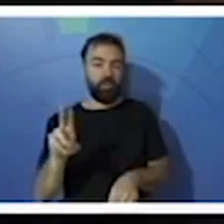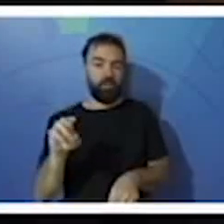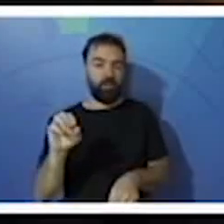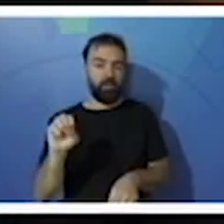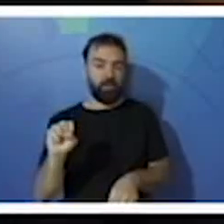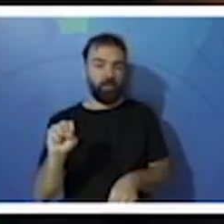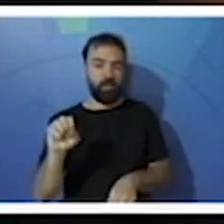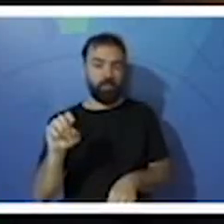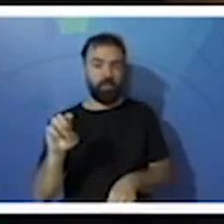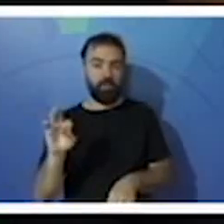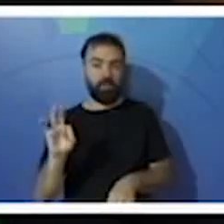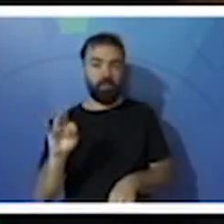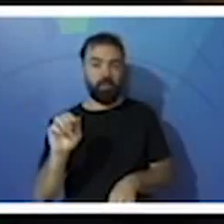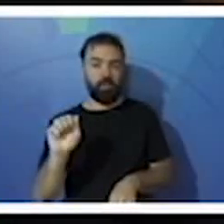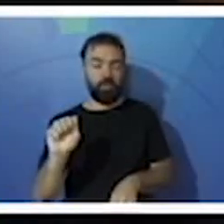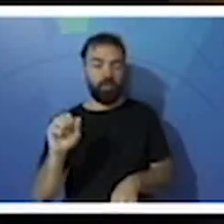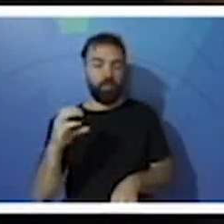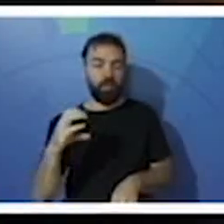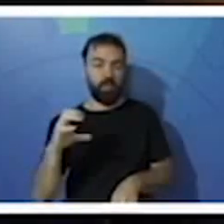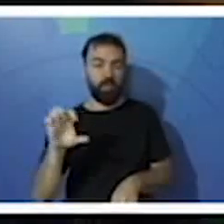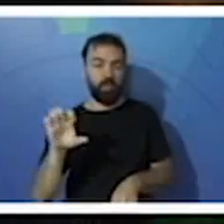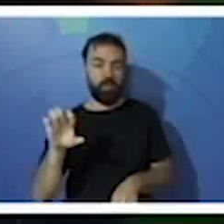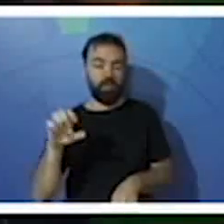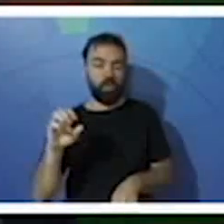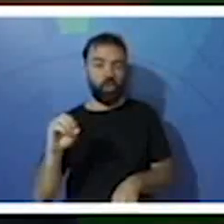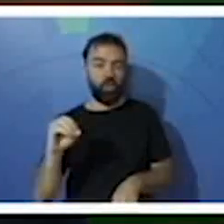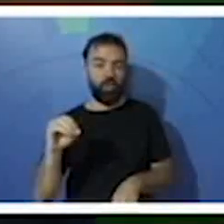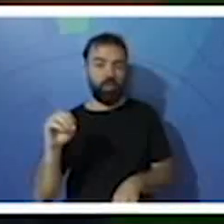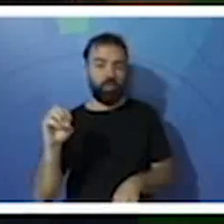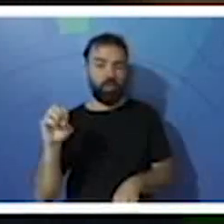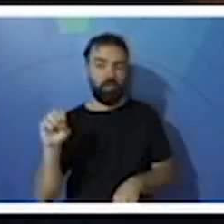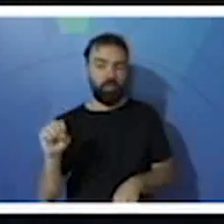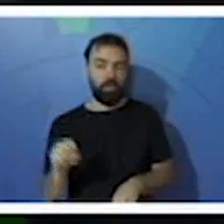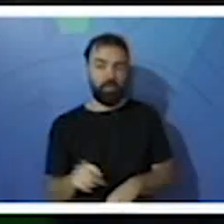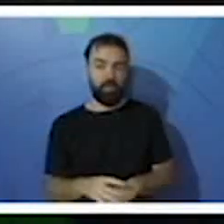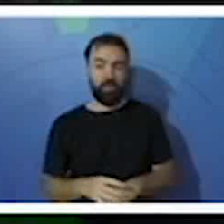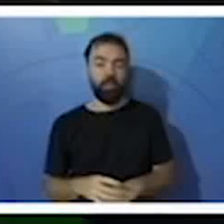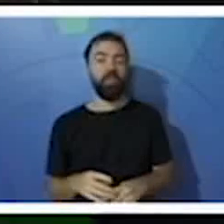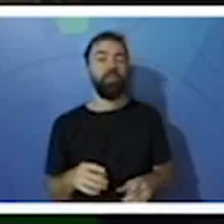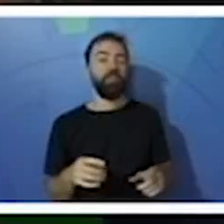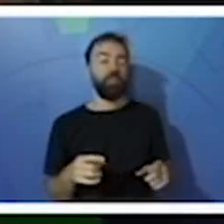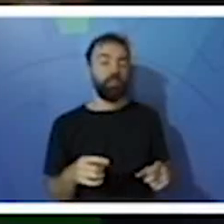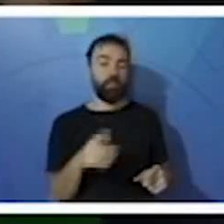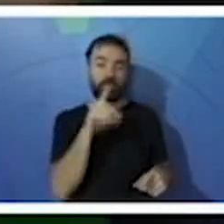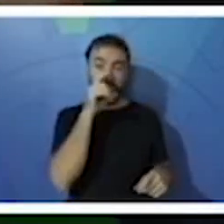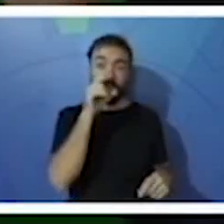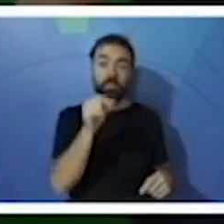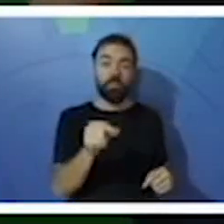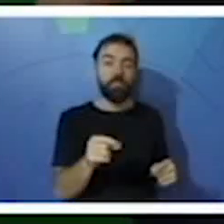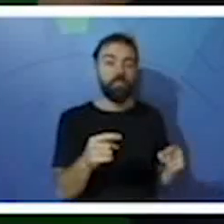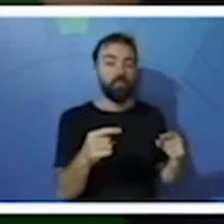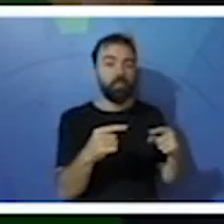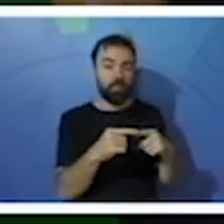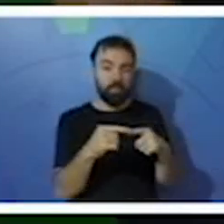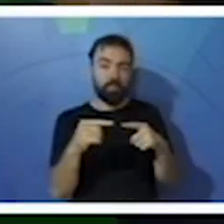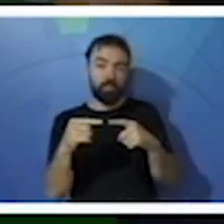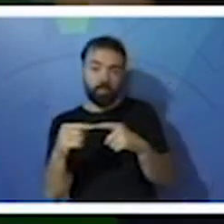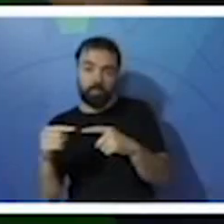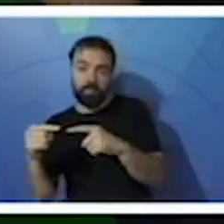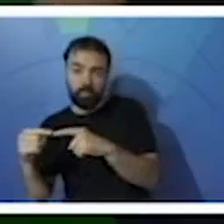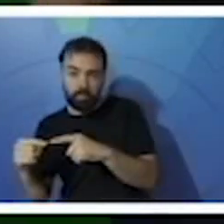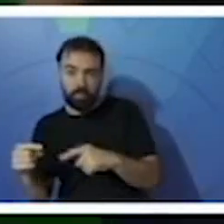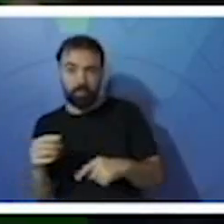olha como tudo é perfeito, né? O bico da ave é de acordo, apropriado para a sua